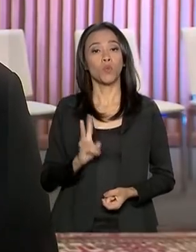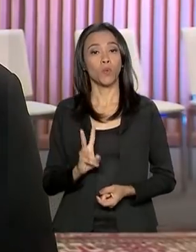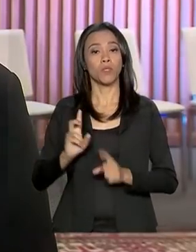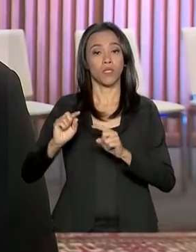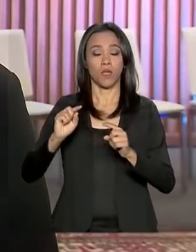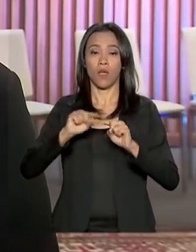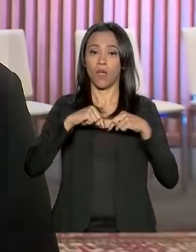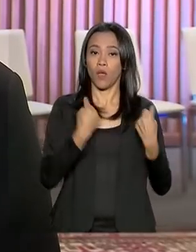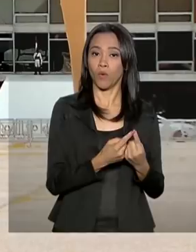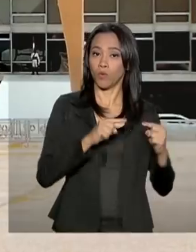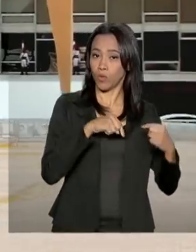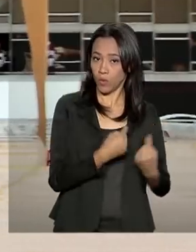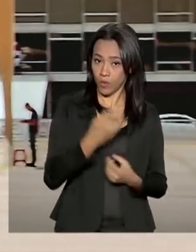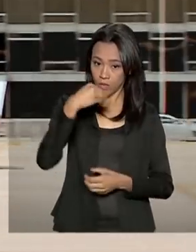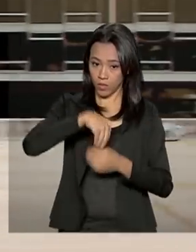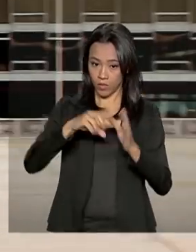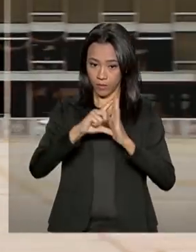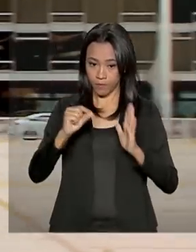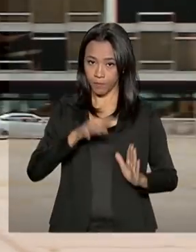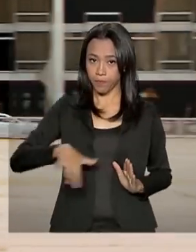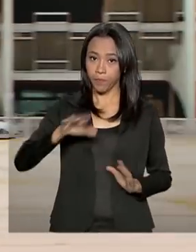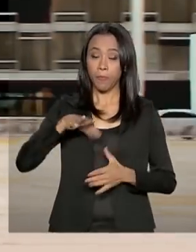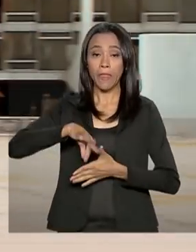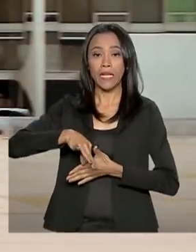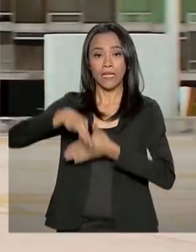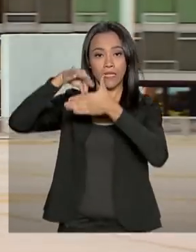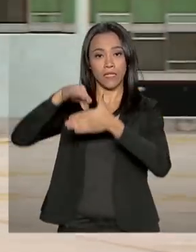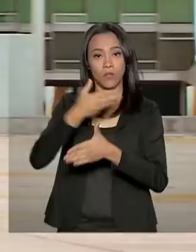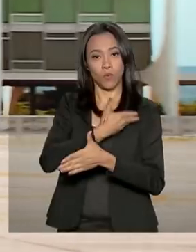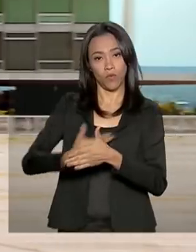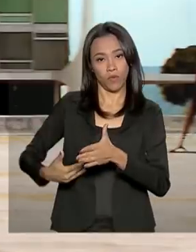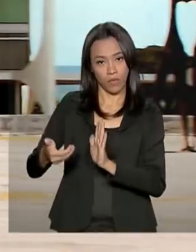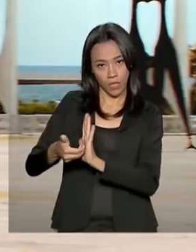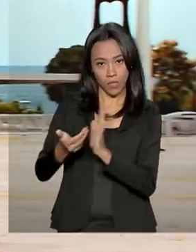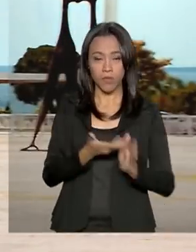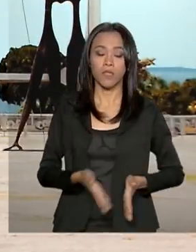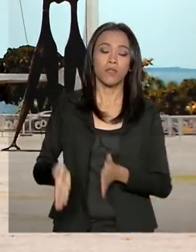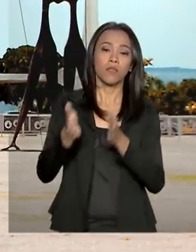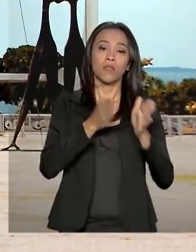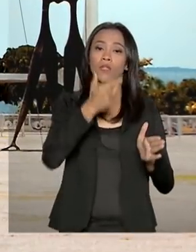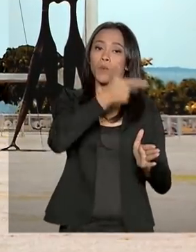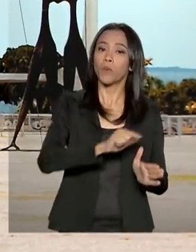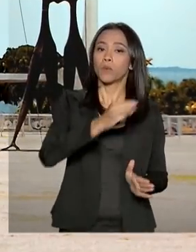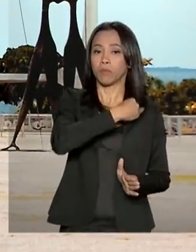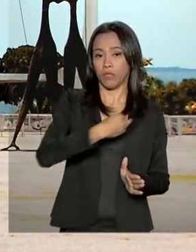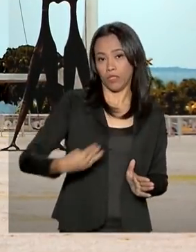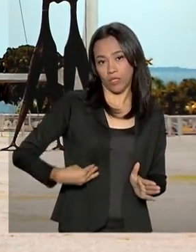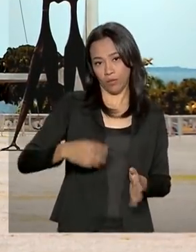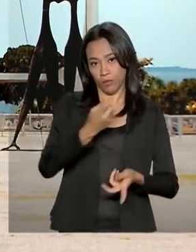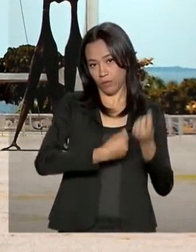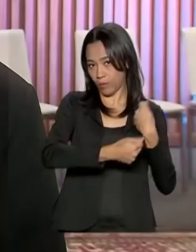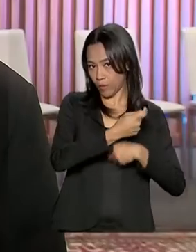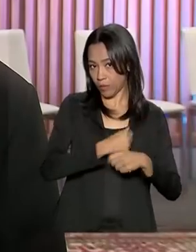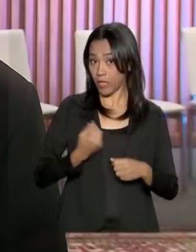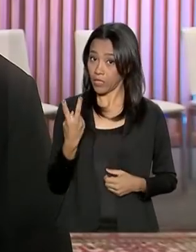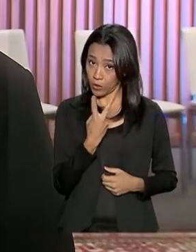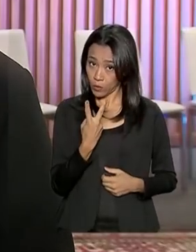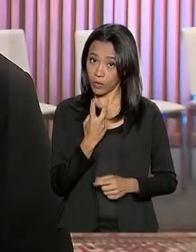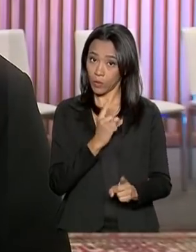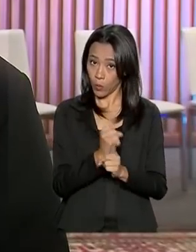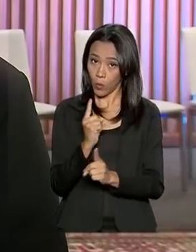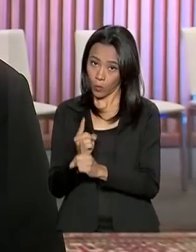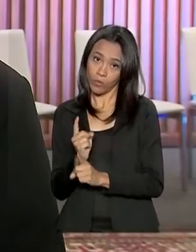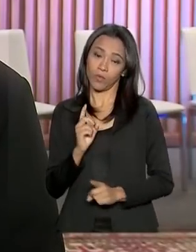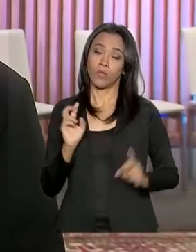no Palácio do Planalto. Uma delas com o líder do governo na Câmara e a outra com o ministro da Economia, Paulo Guedes. Nesses dois encontros,